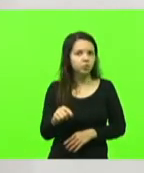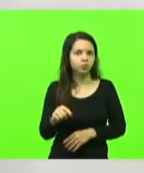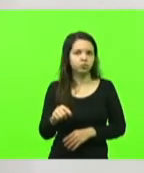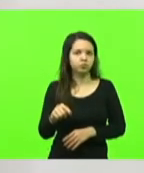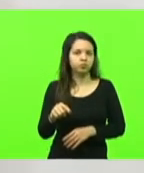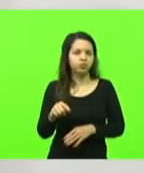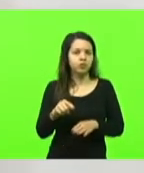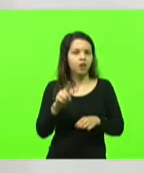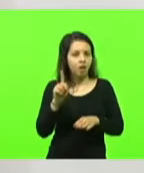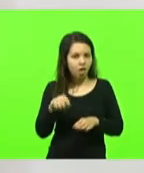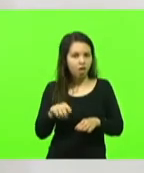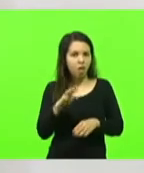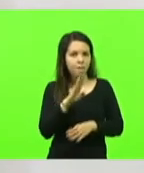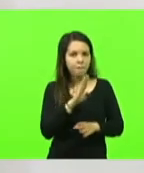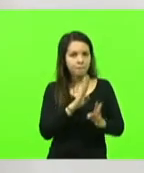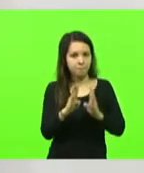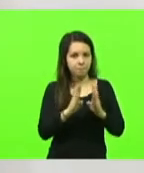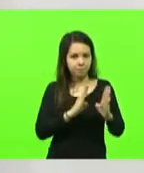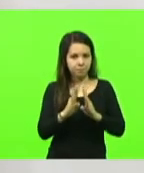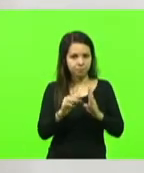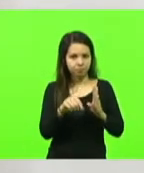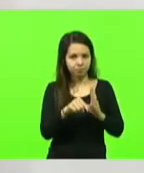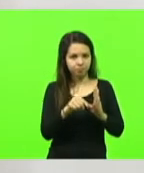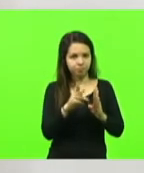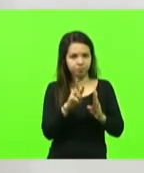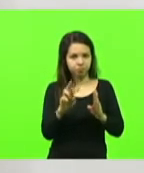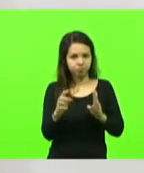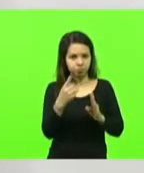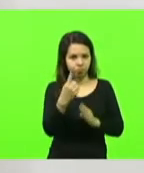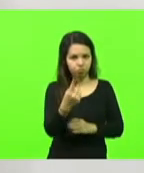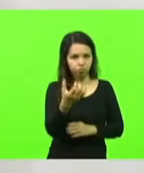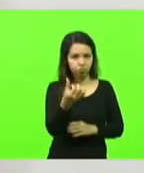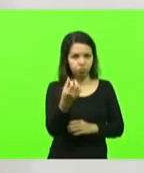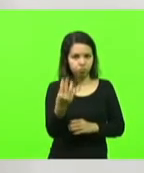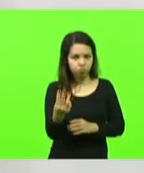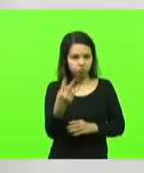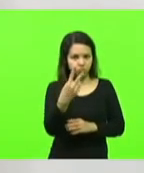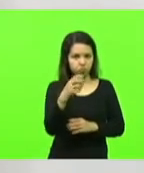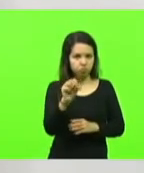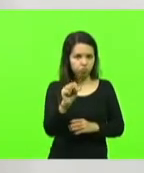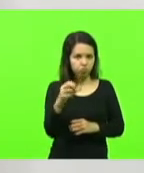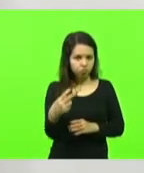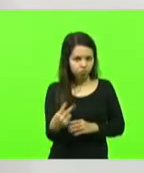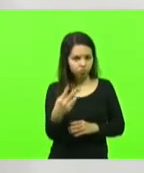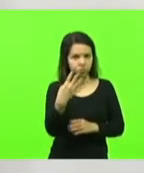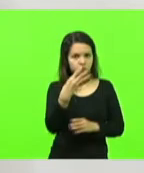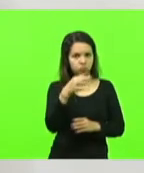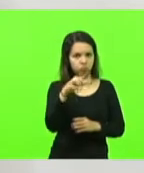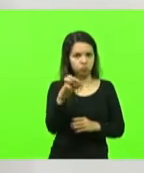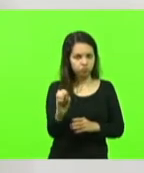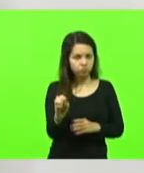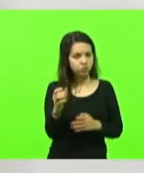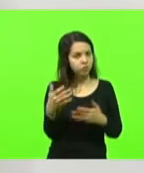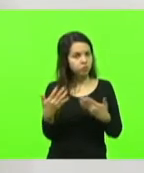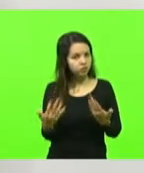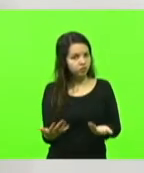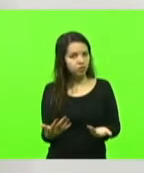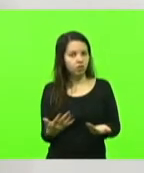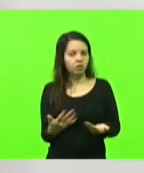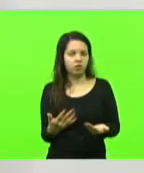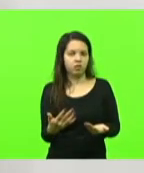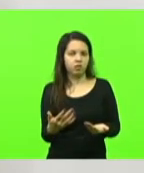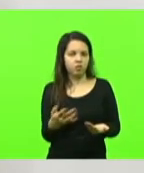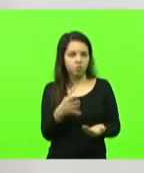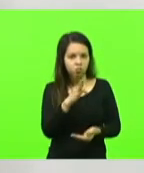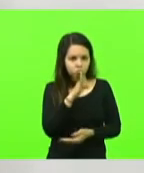pega o 63, pega a 282, e pega a 470. Então, não poderia silenciar